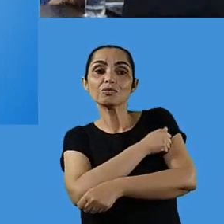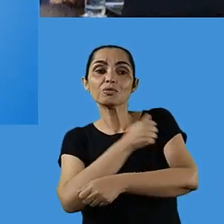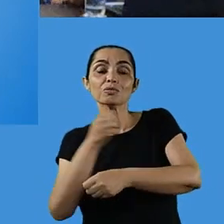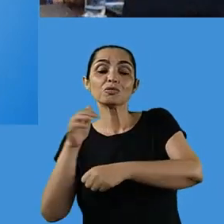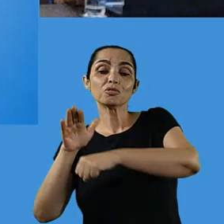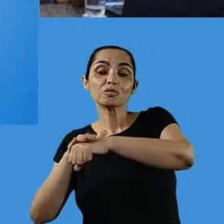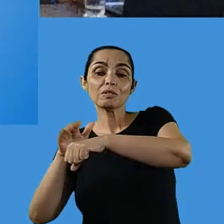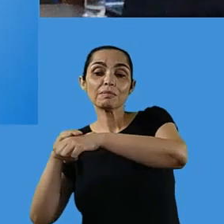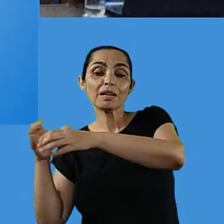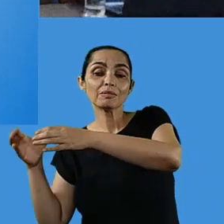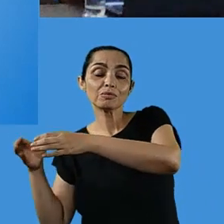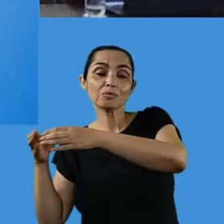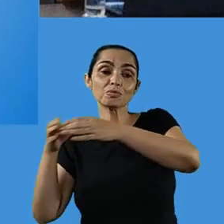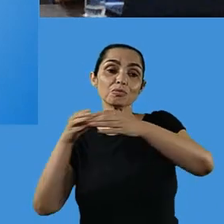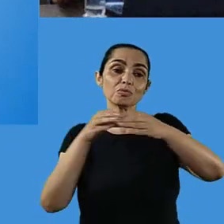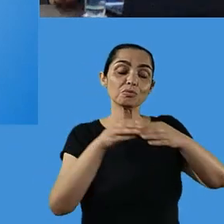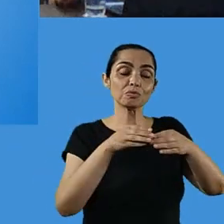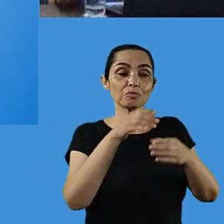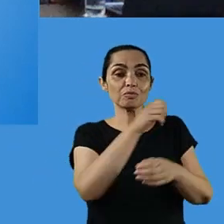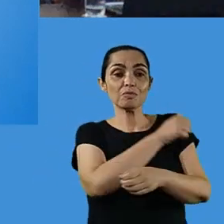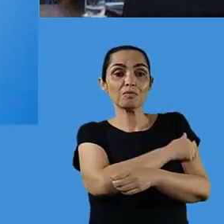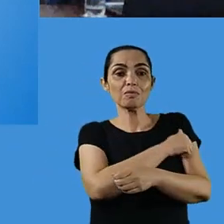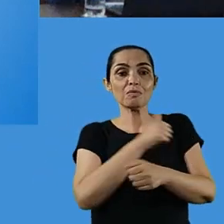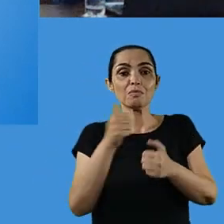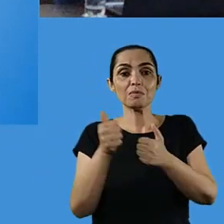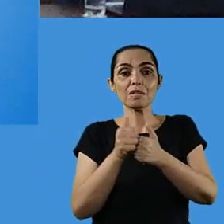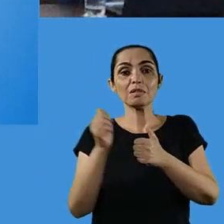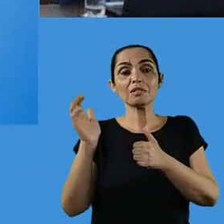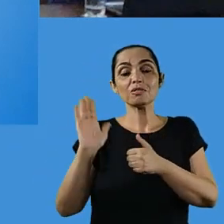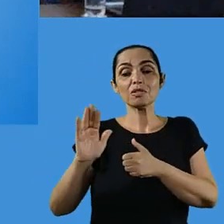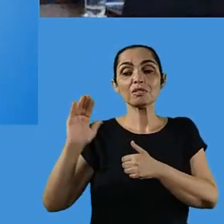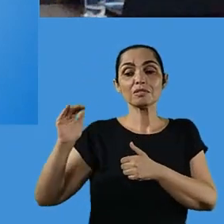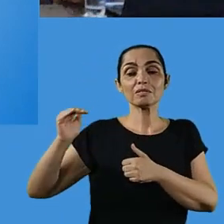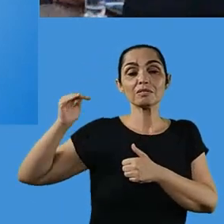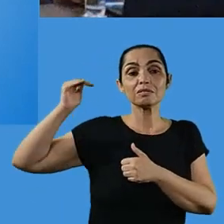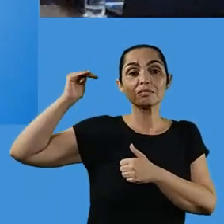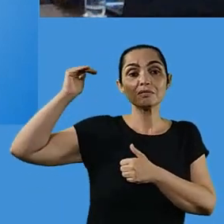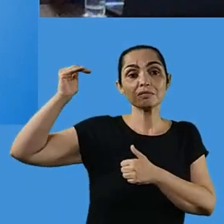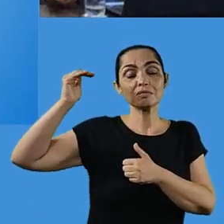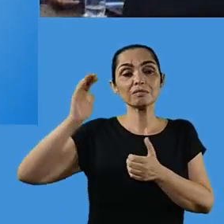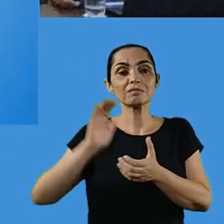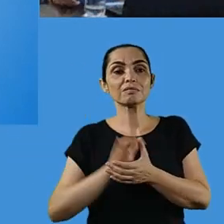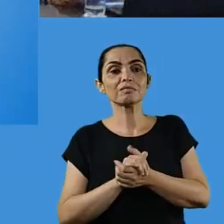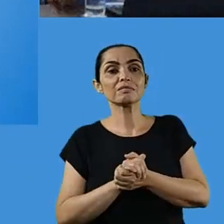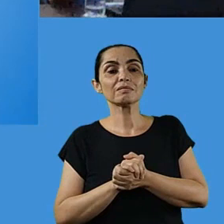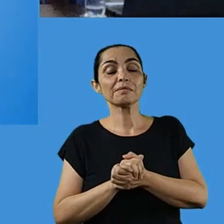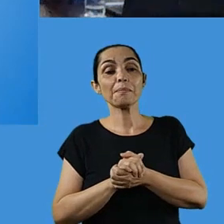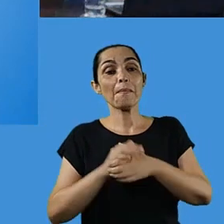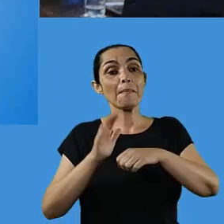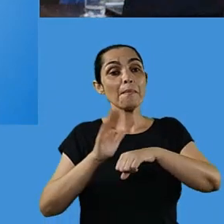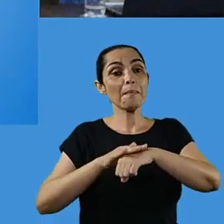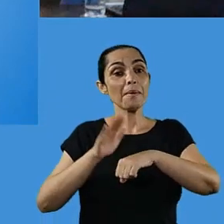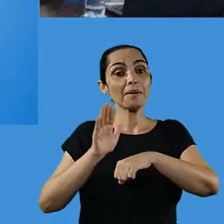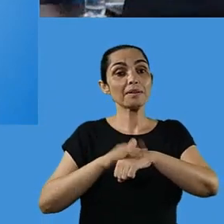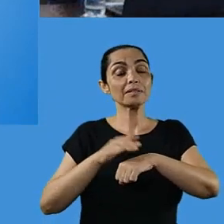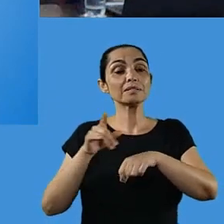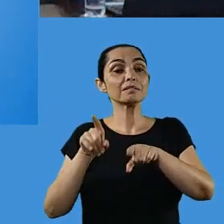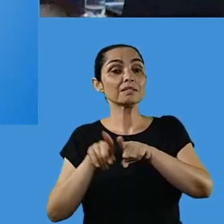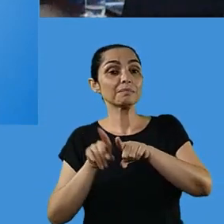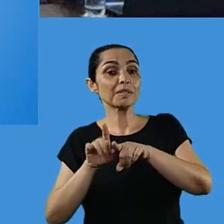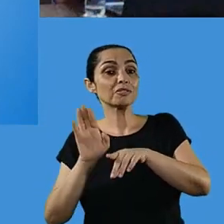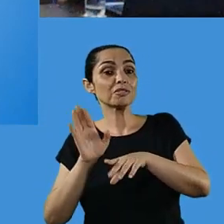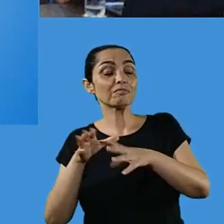trazer esse aluno para mais perto. adulto. Por quê? Ele é adulto, mas ele é carente também,